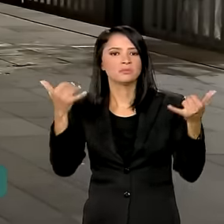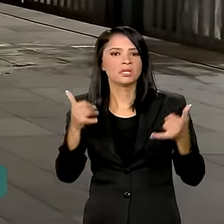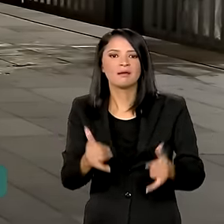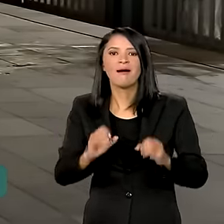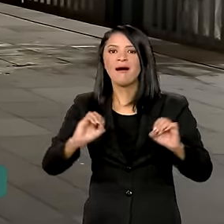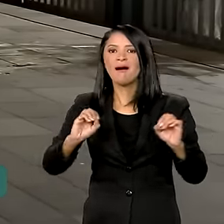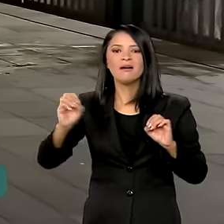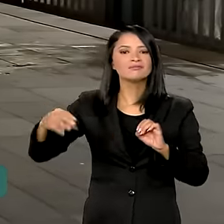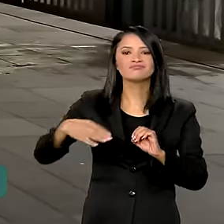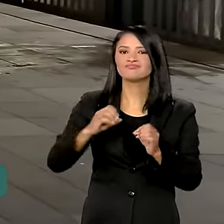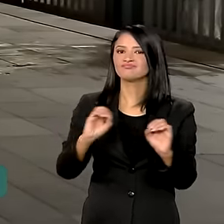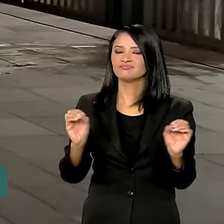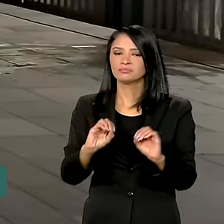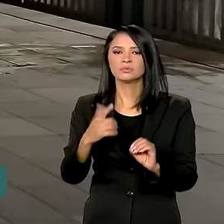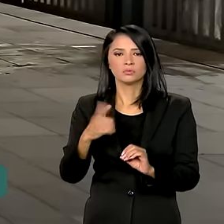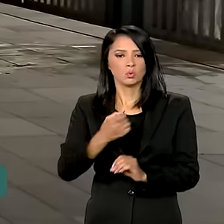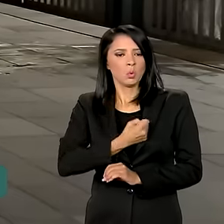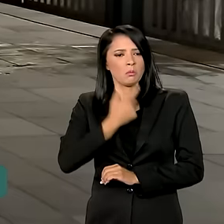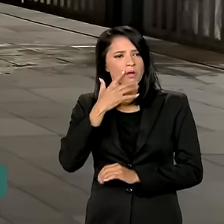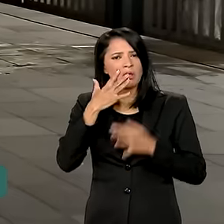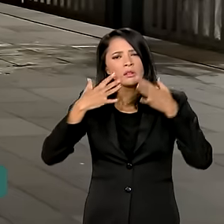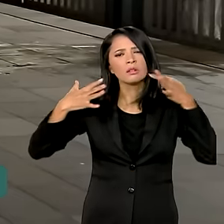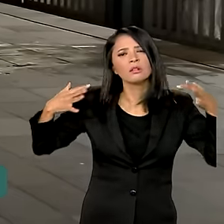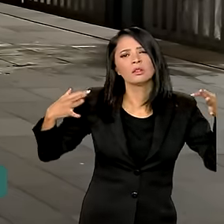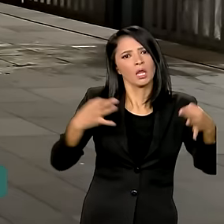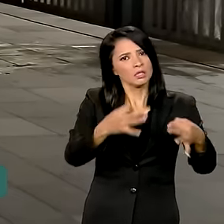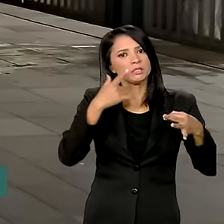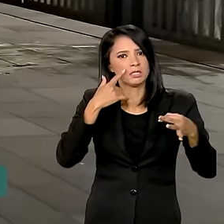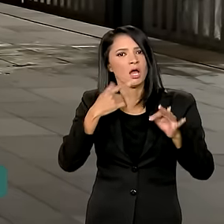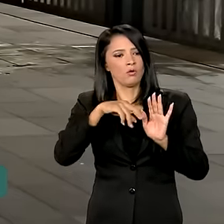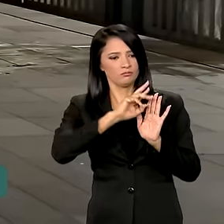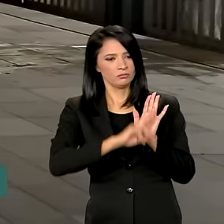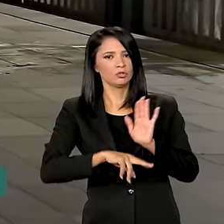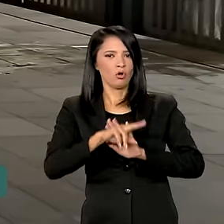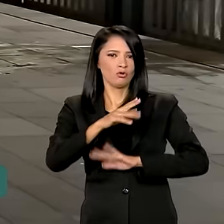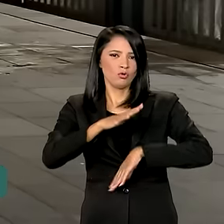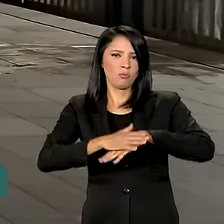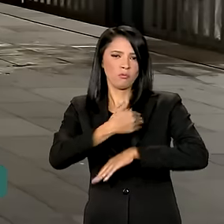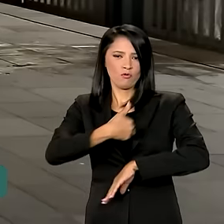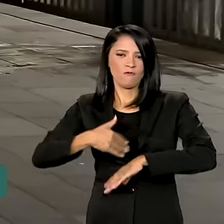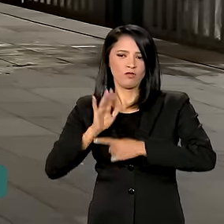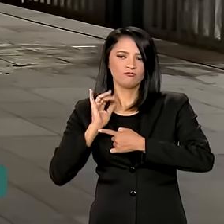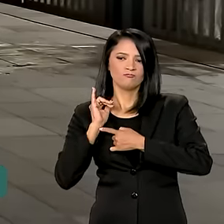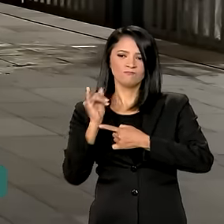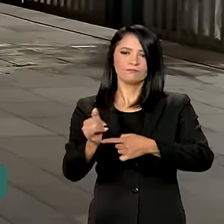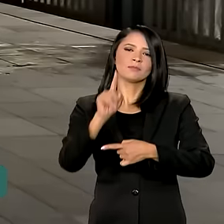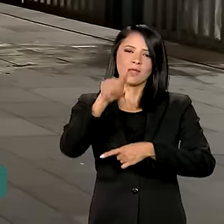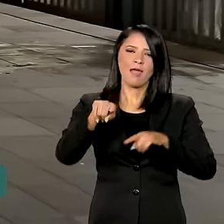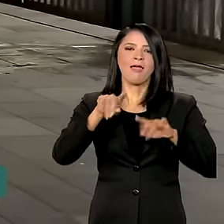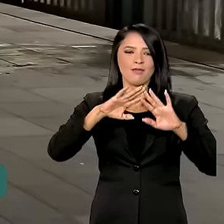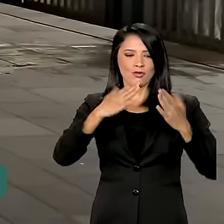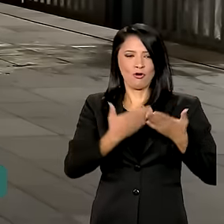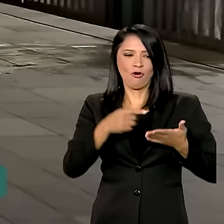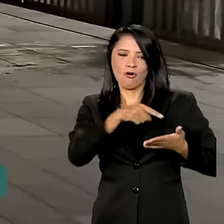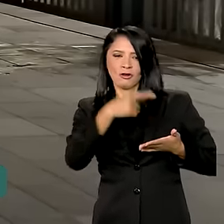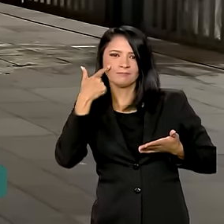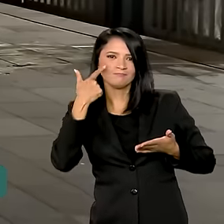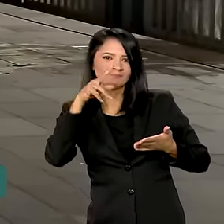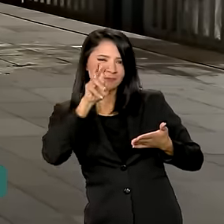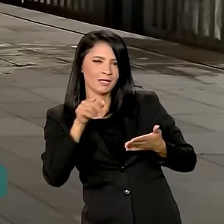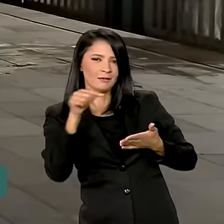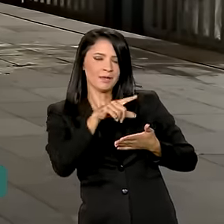elétrica. Outro número que chama atenção no balanço divulgado pelo governo é sobre as escolas. Há, neste momento,